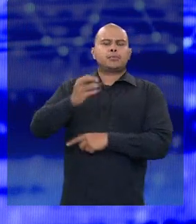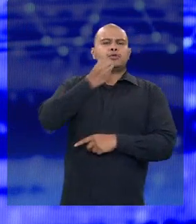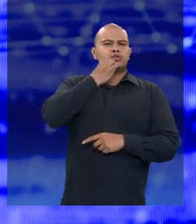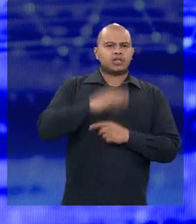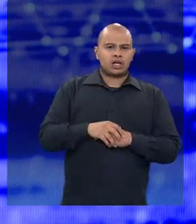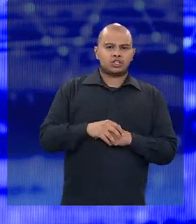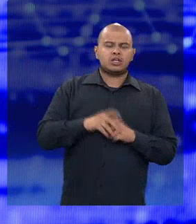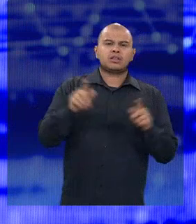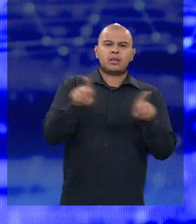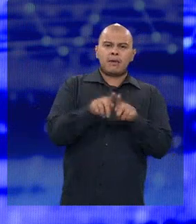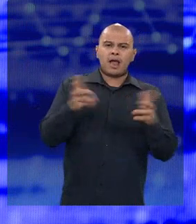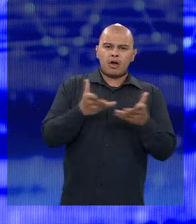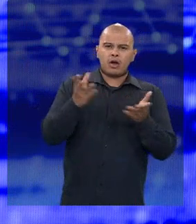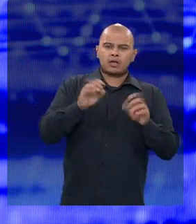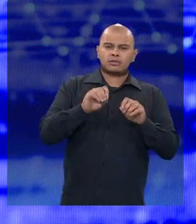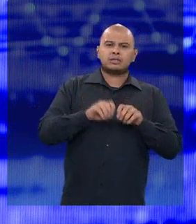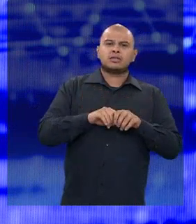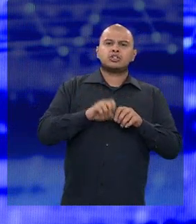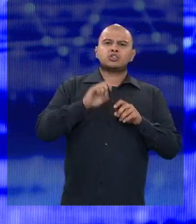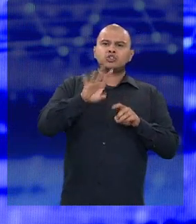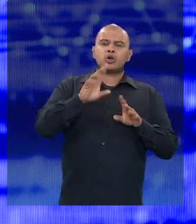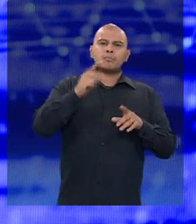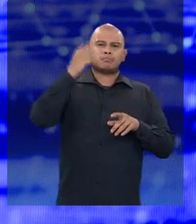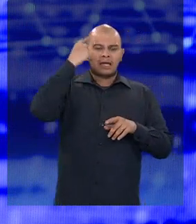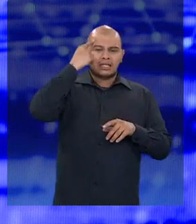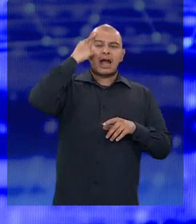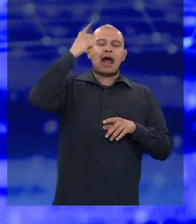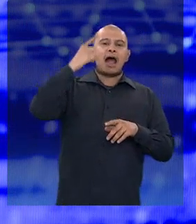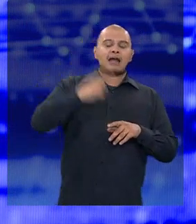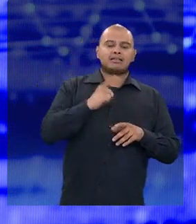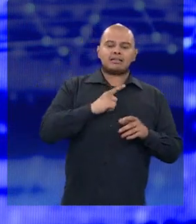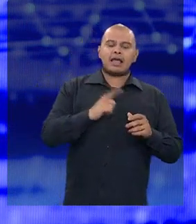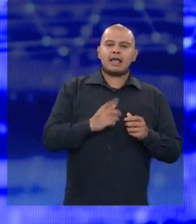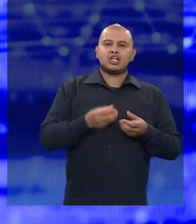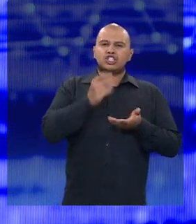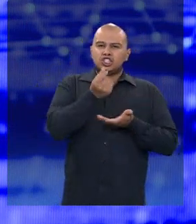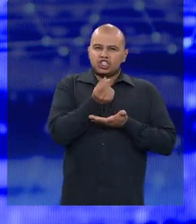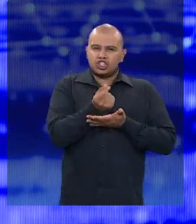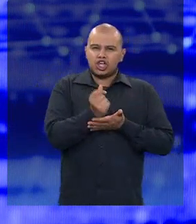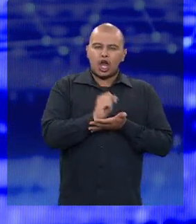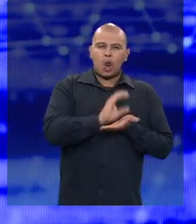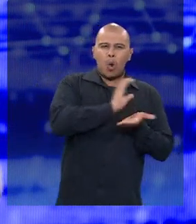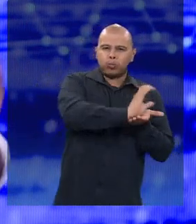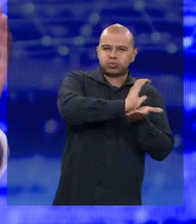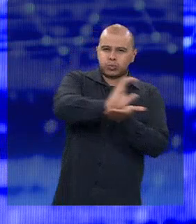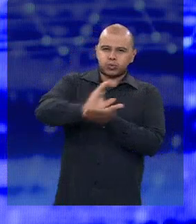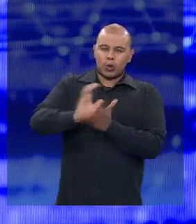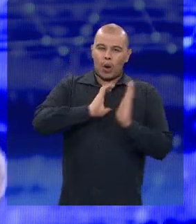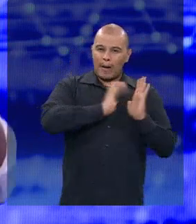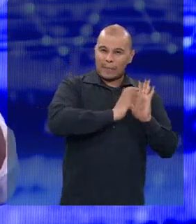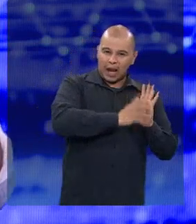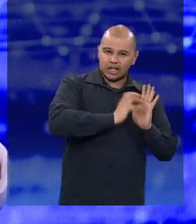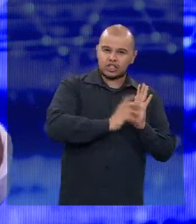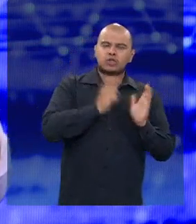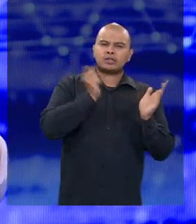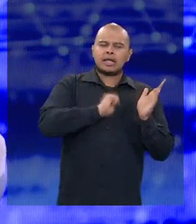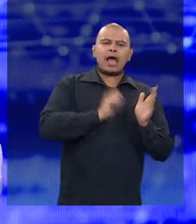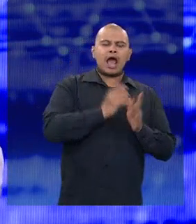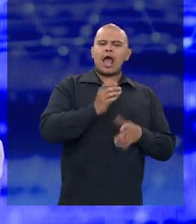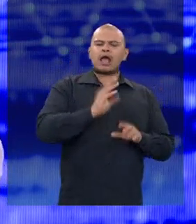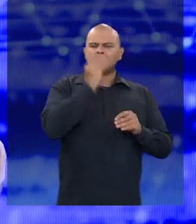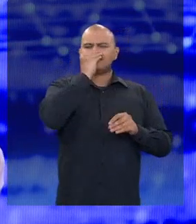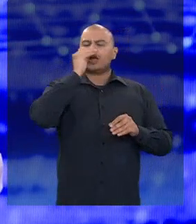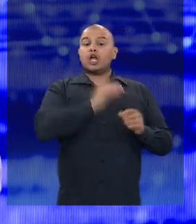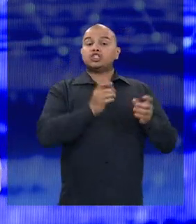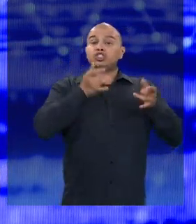qualquer um deles, mas só o do senhor abrir mão do fundo eleitoral de 240 e tantos milhões que vai receber esse ano, dá para botar praticamente 70